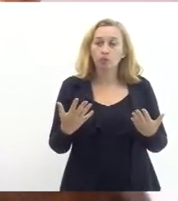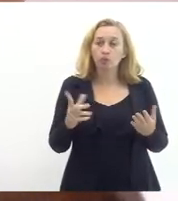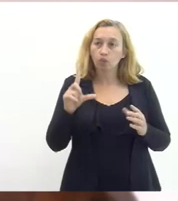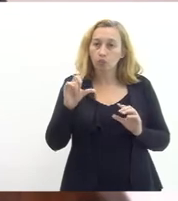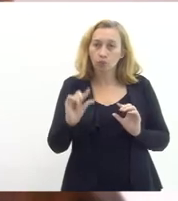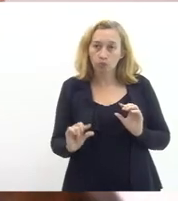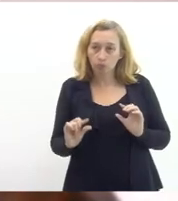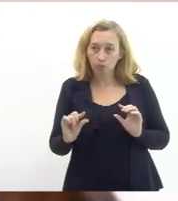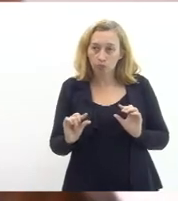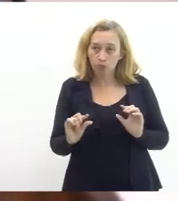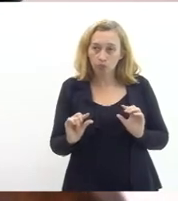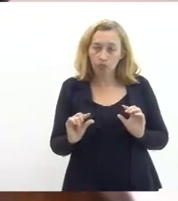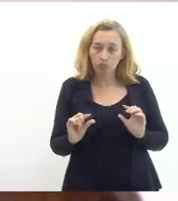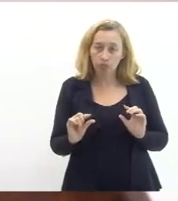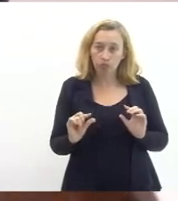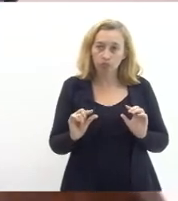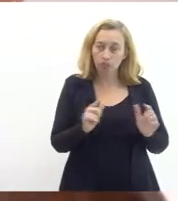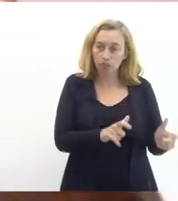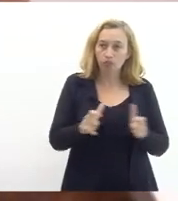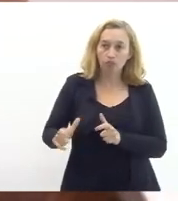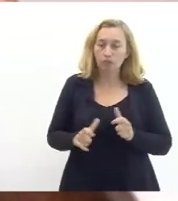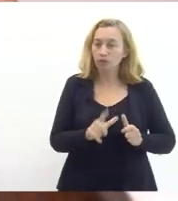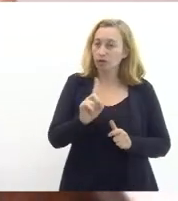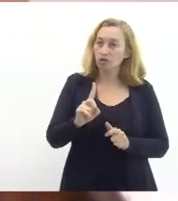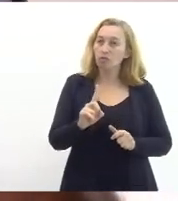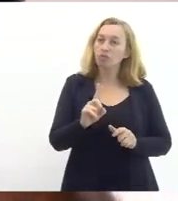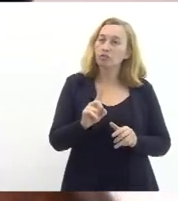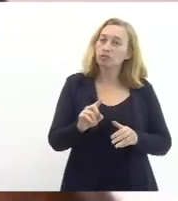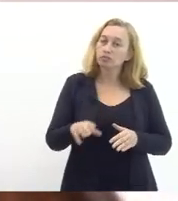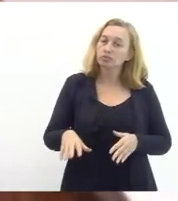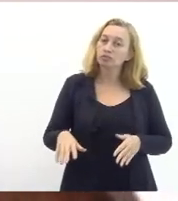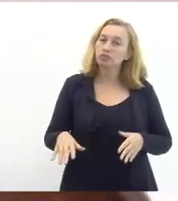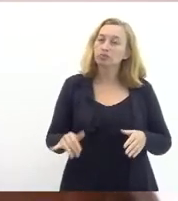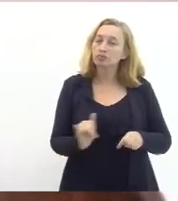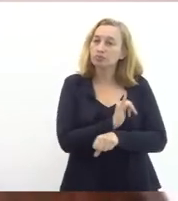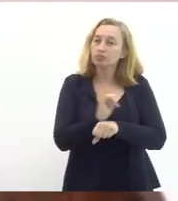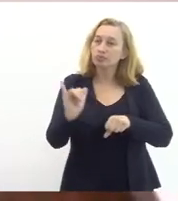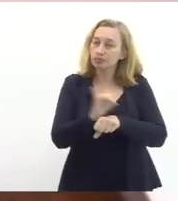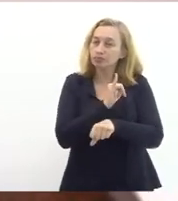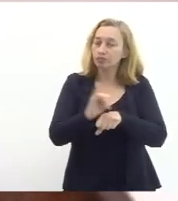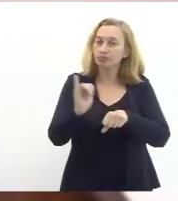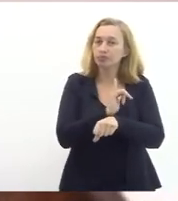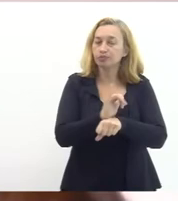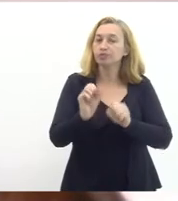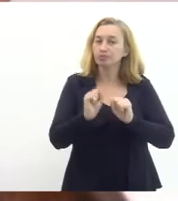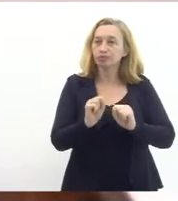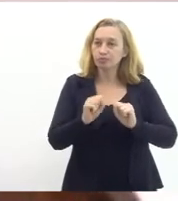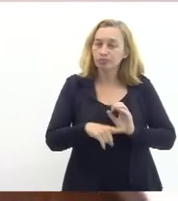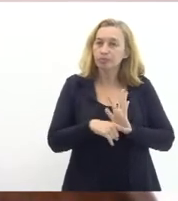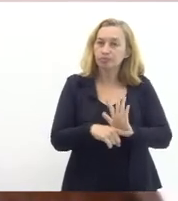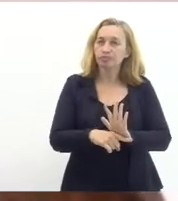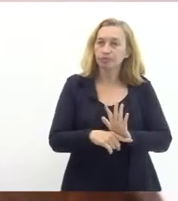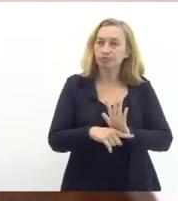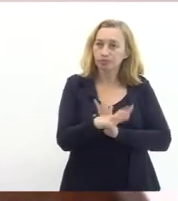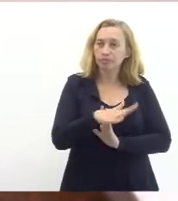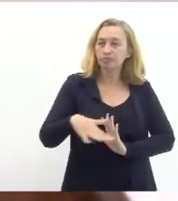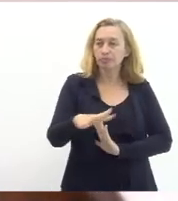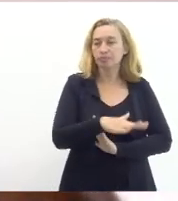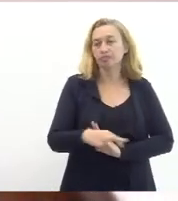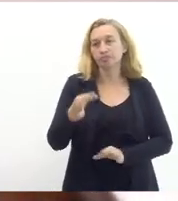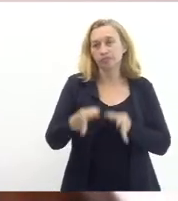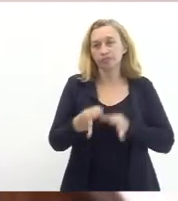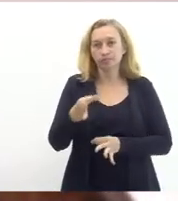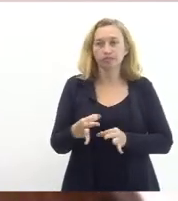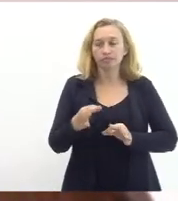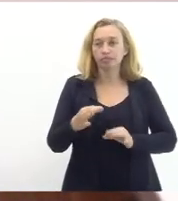repito a palavra os órgãos pode ser um instrumento que traga decisões e encaminhamentos na esfera judicial que ajude esses órgãos então